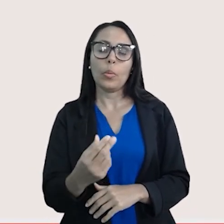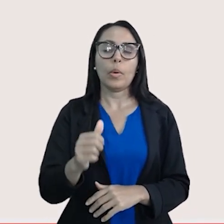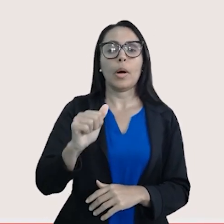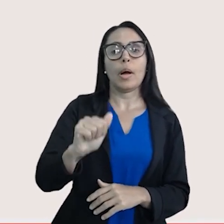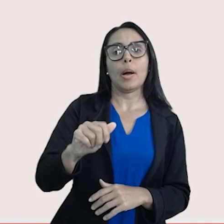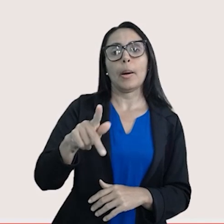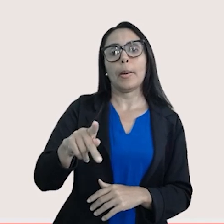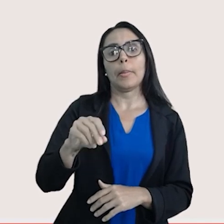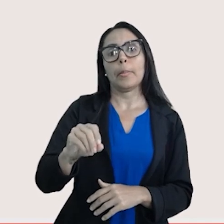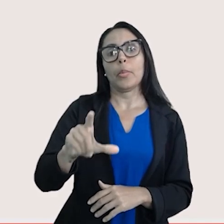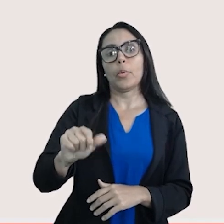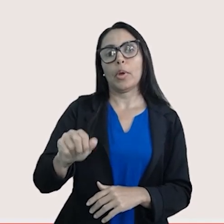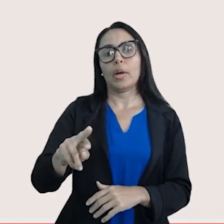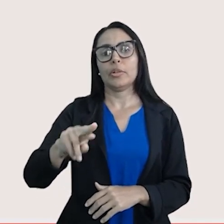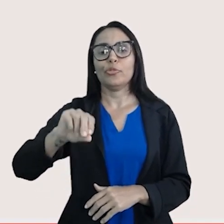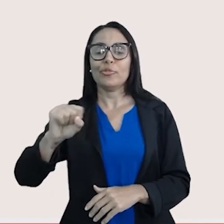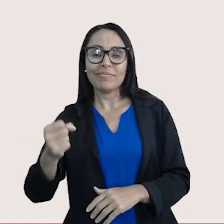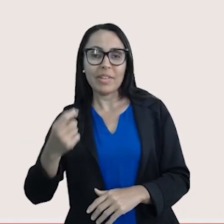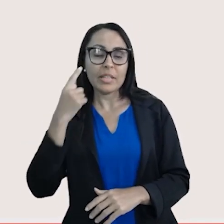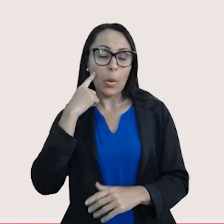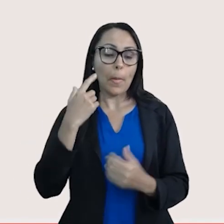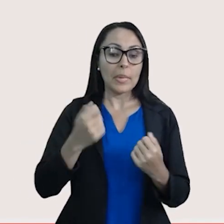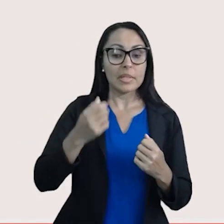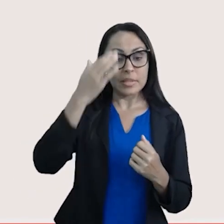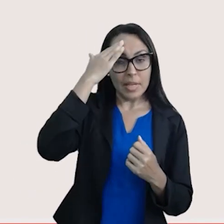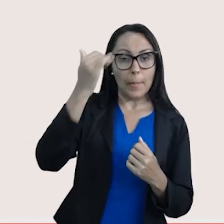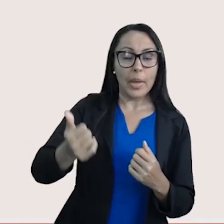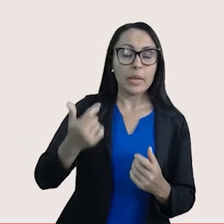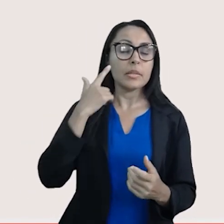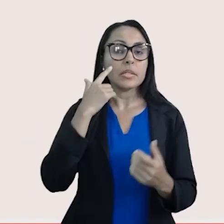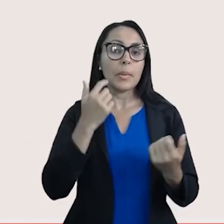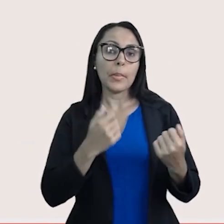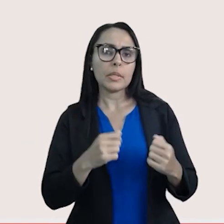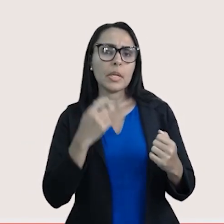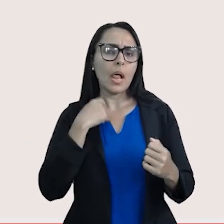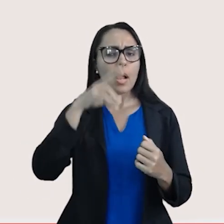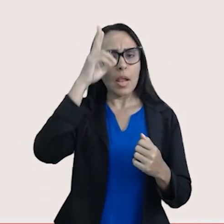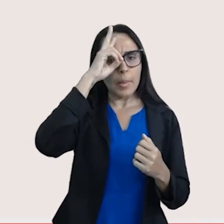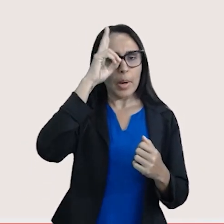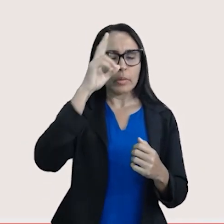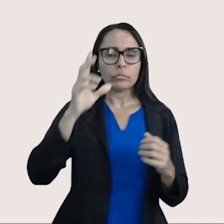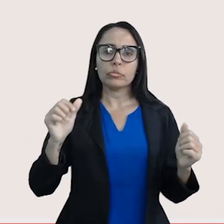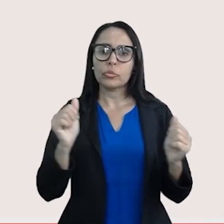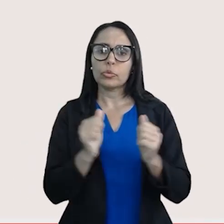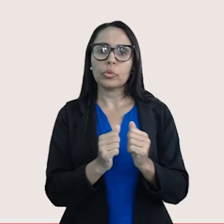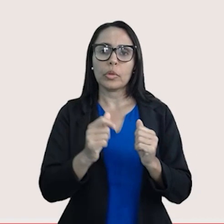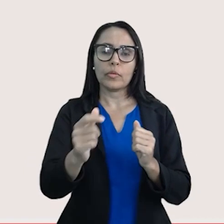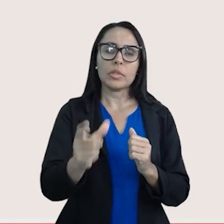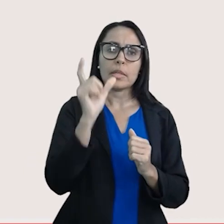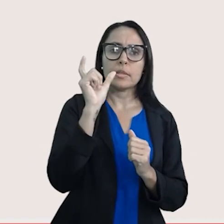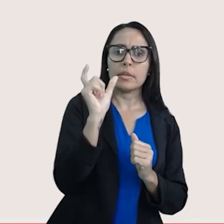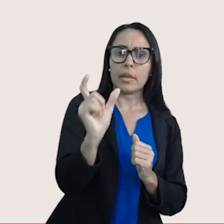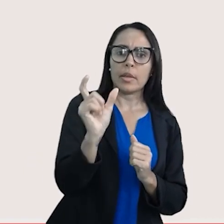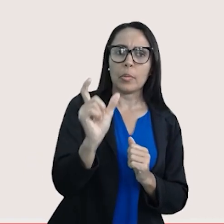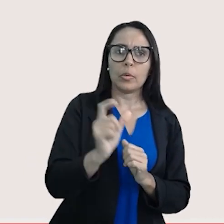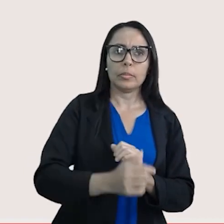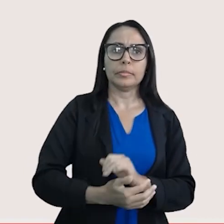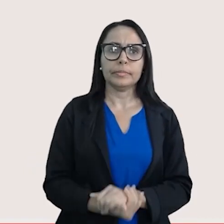E para saber a polaridade da molécula, eu preciso relembrar com você esse termo aí,